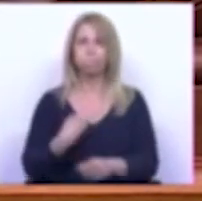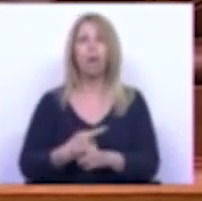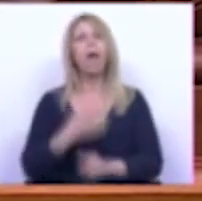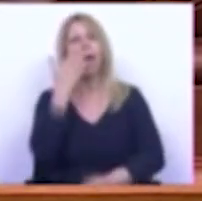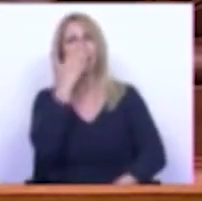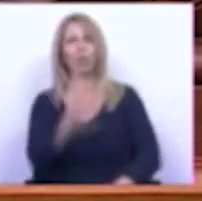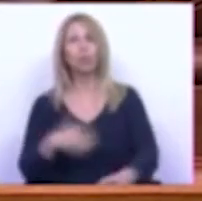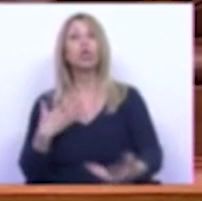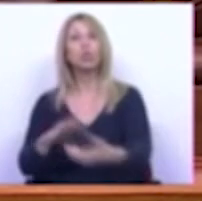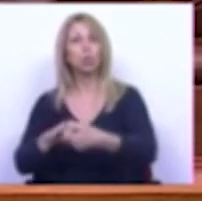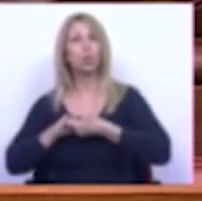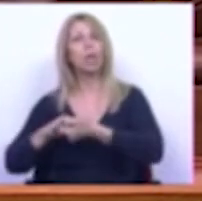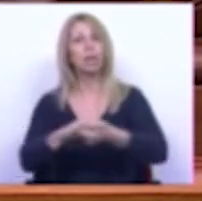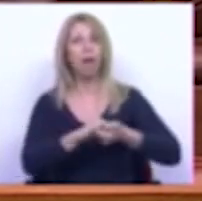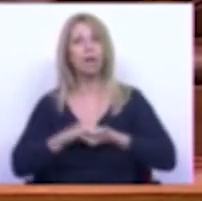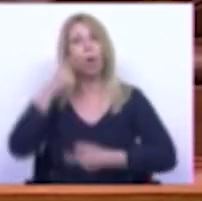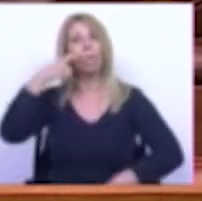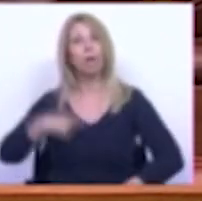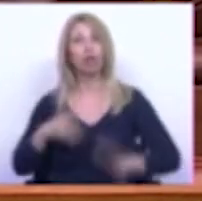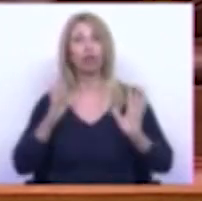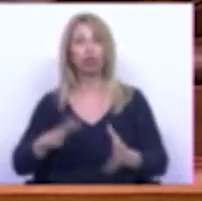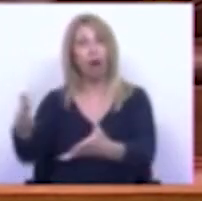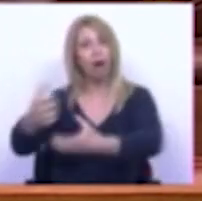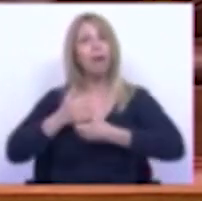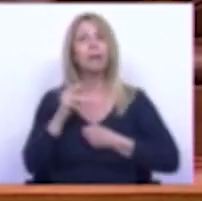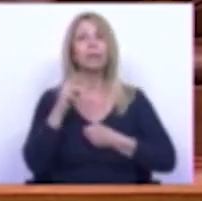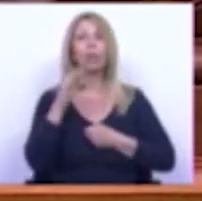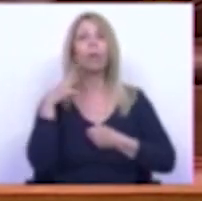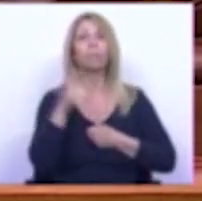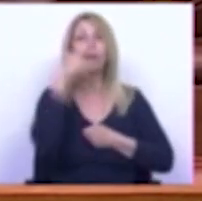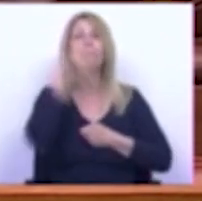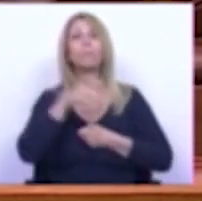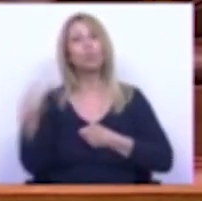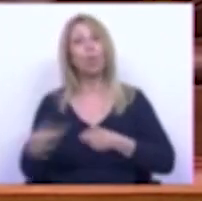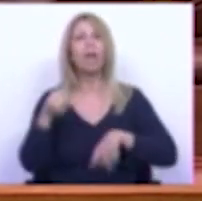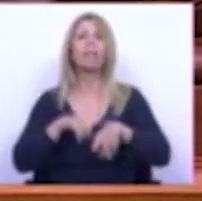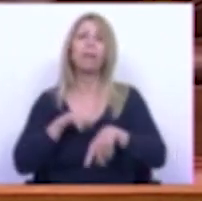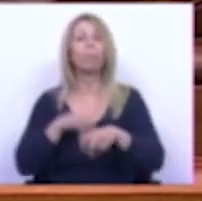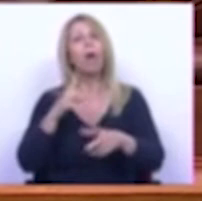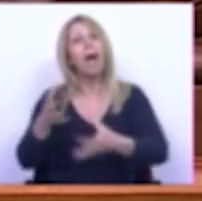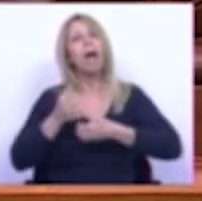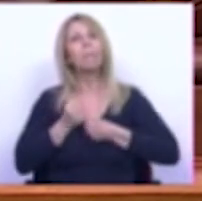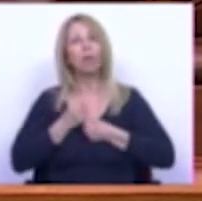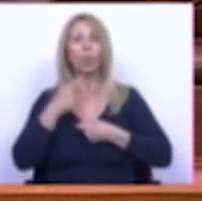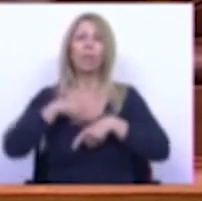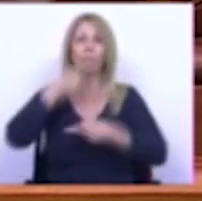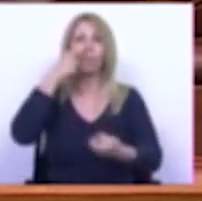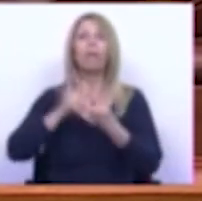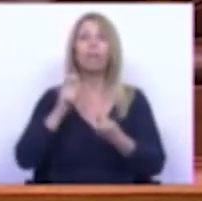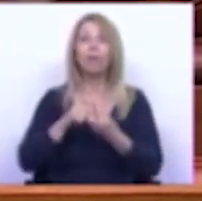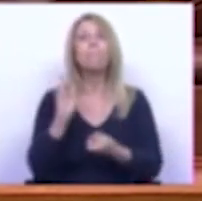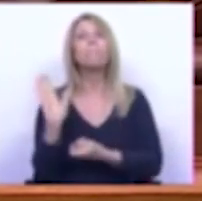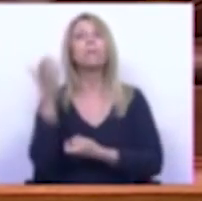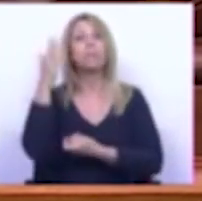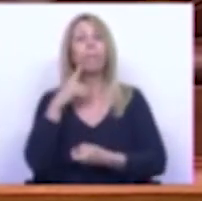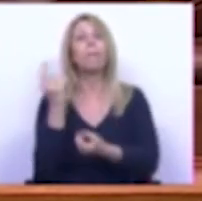recebeu já 34 mil pessoas ao abrigo da proteção temporária maioritariamente mulheres e crianças muitas